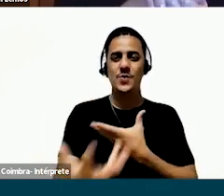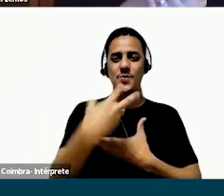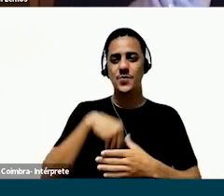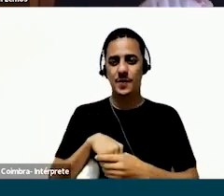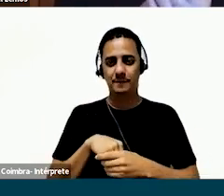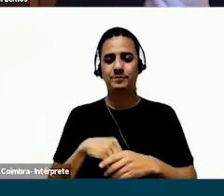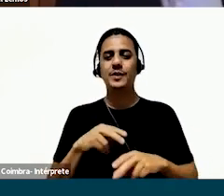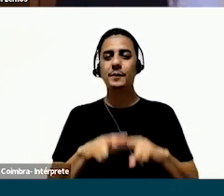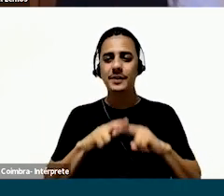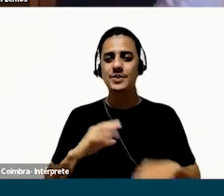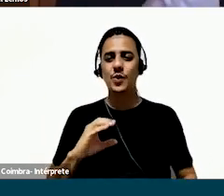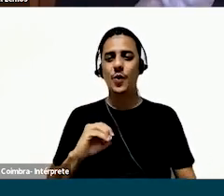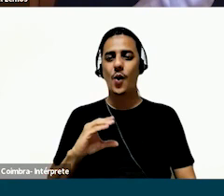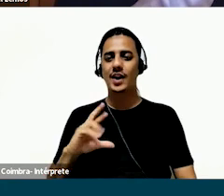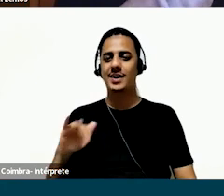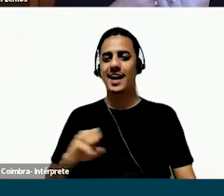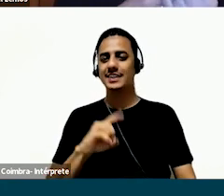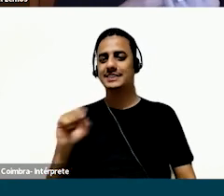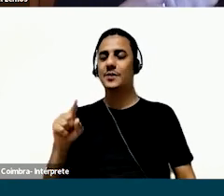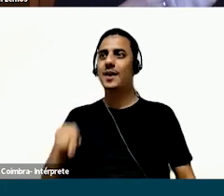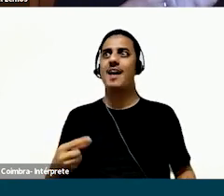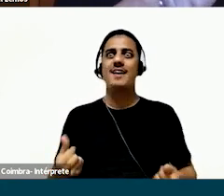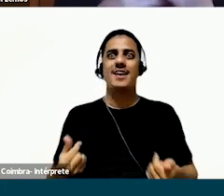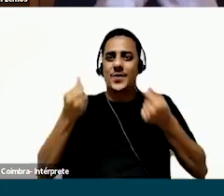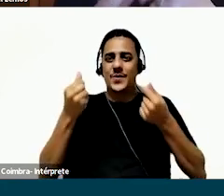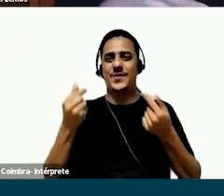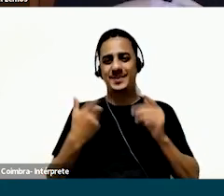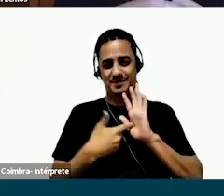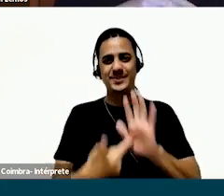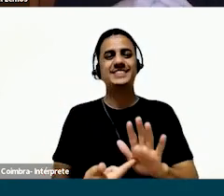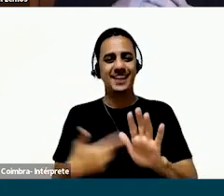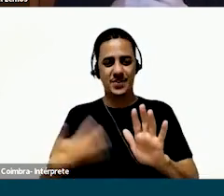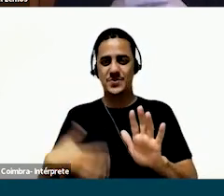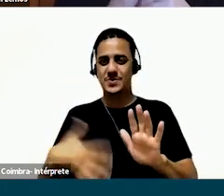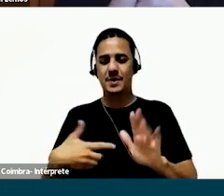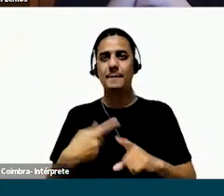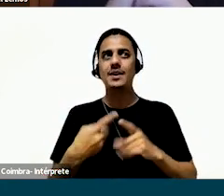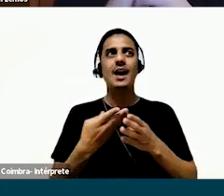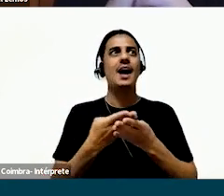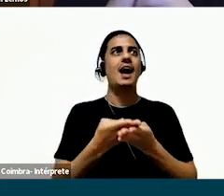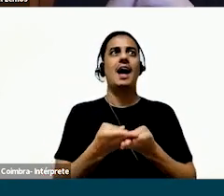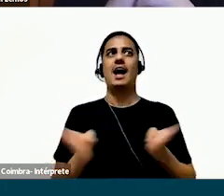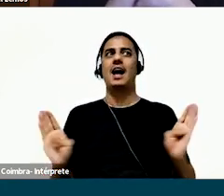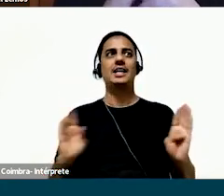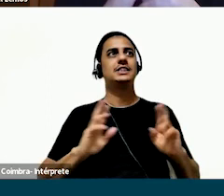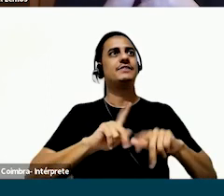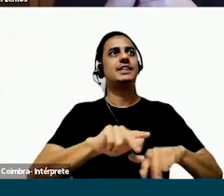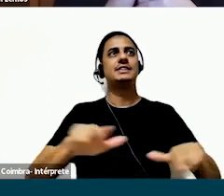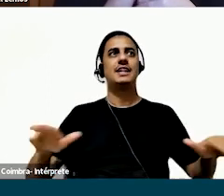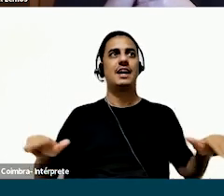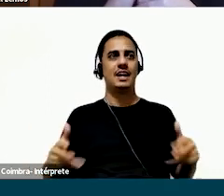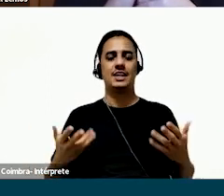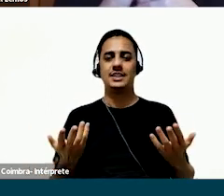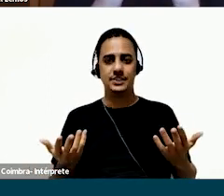engolbar olhares diferentes. Por isso que cocriações são tão ricas, como eu mostrei em alguns exemplos aqui. Porque elas abrem